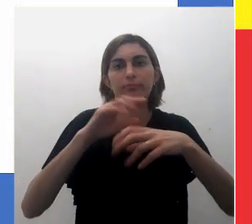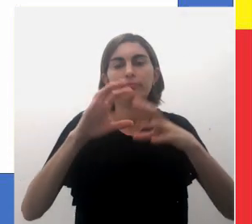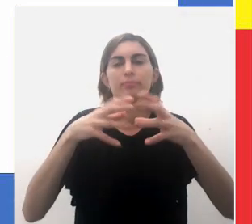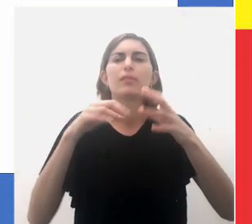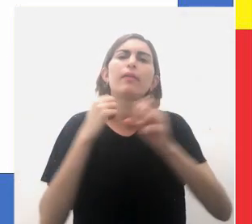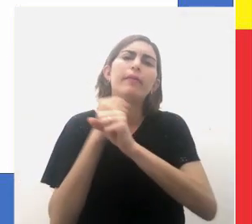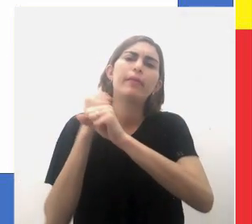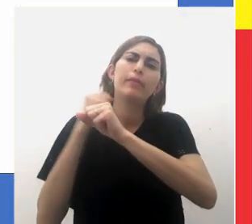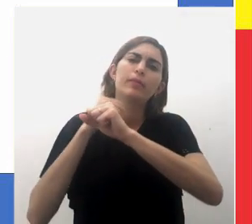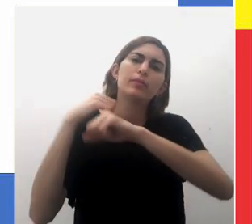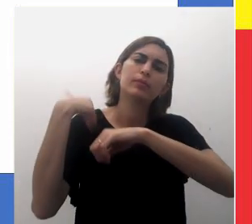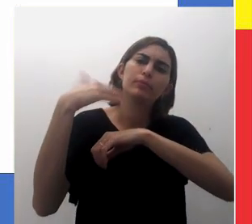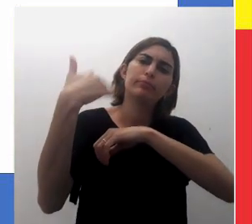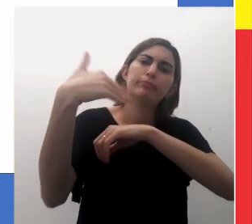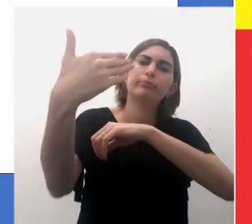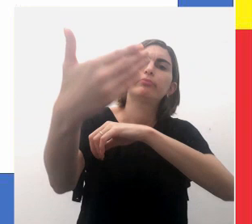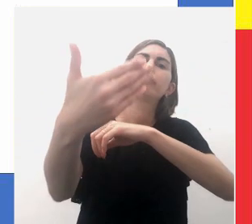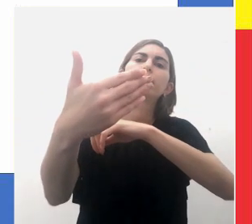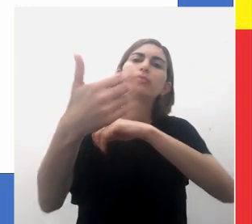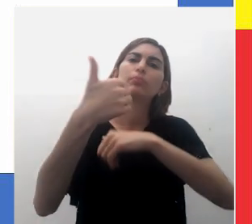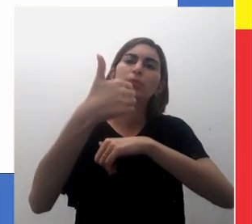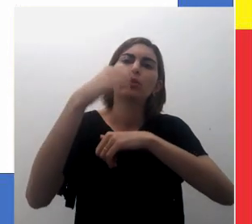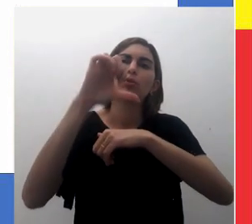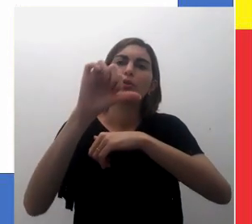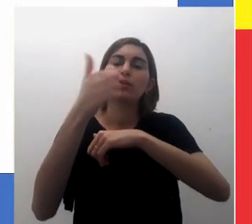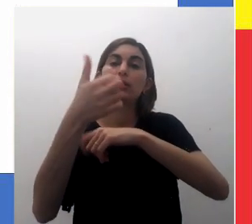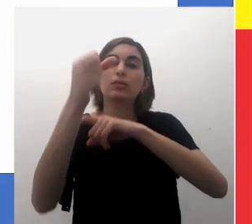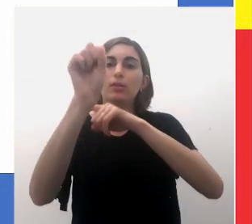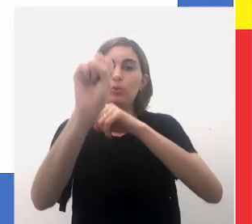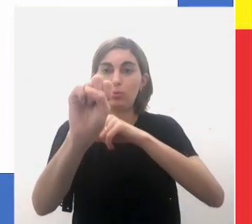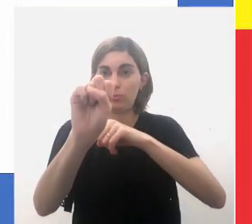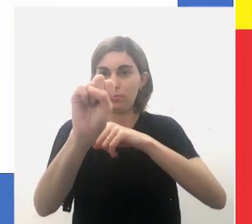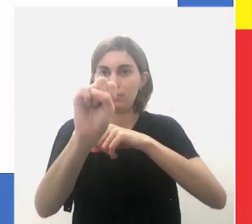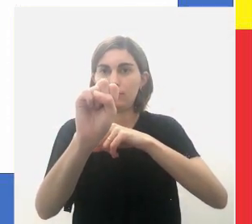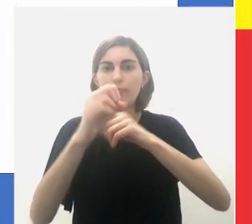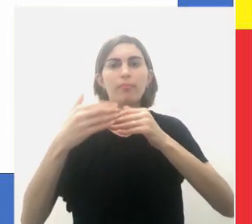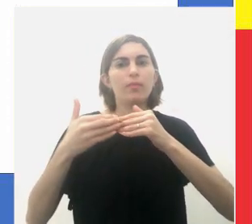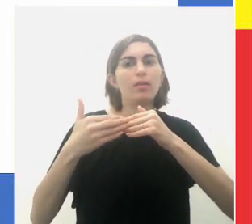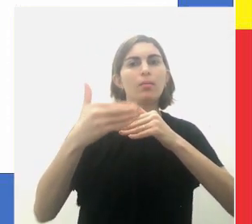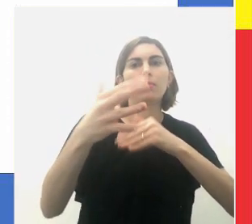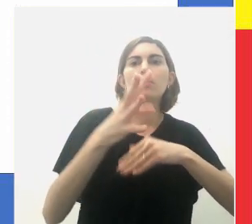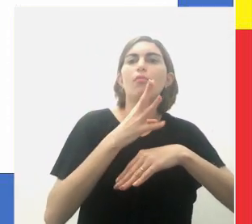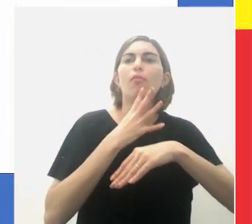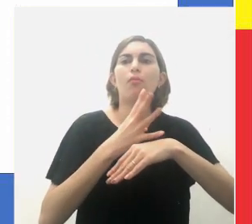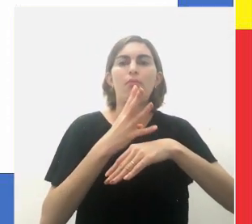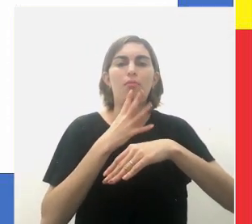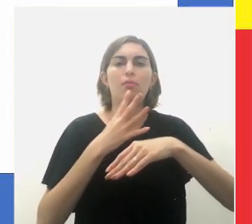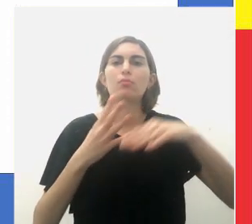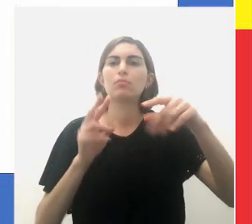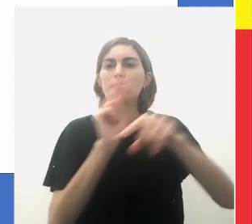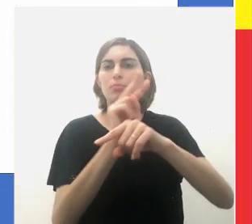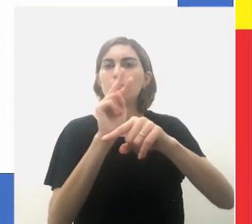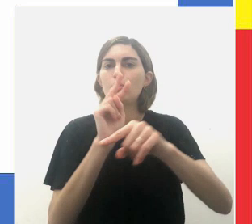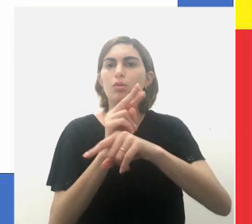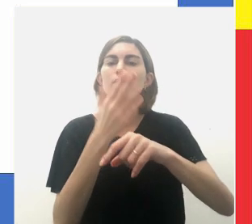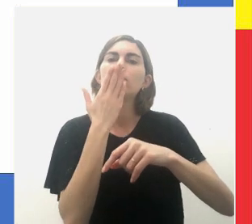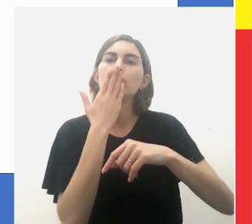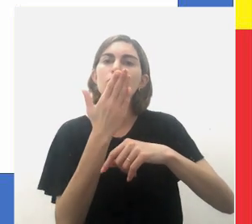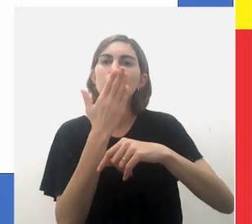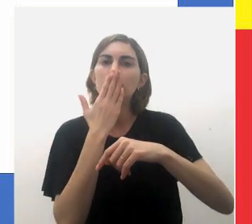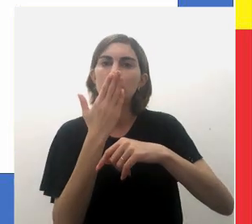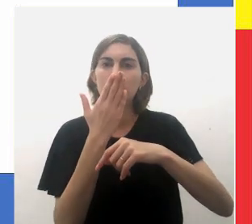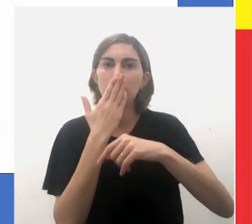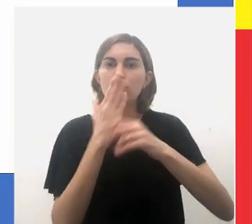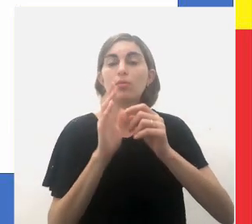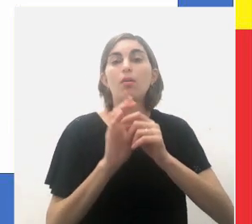Anos mais tarde, em 1918, passa a ser conhecido como serviço de proteção ao